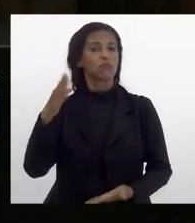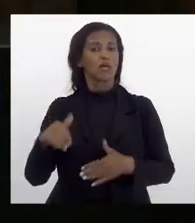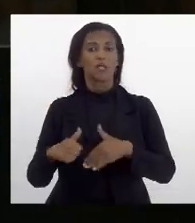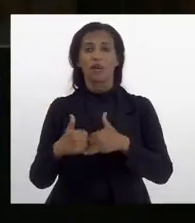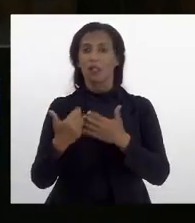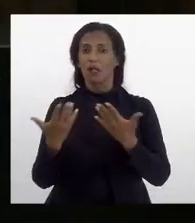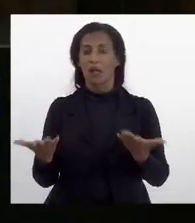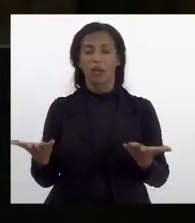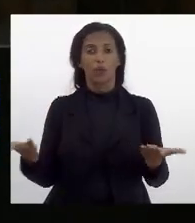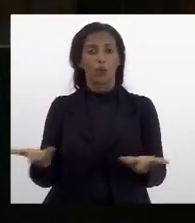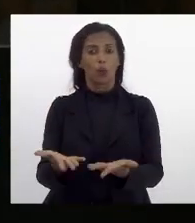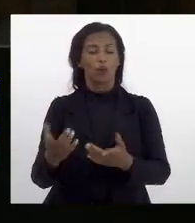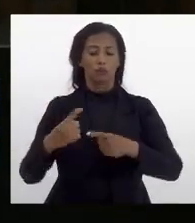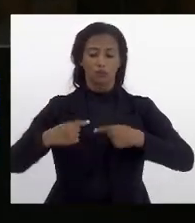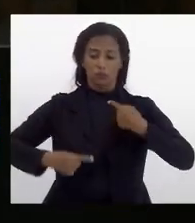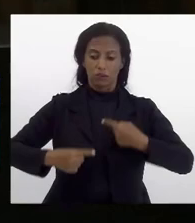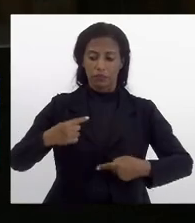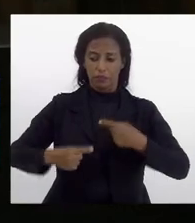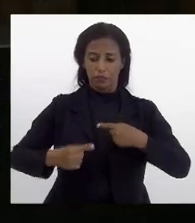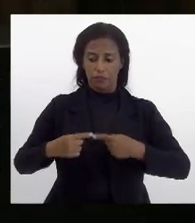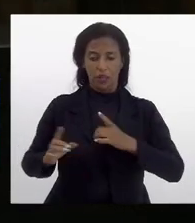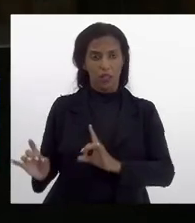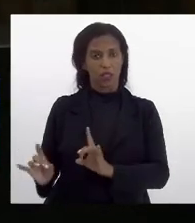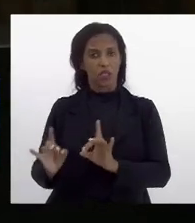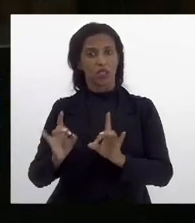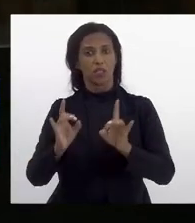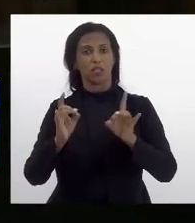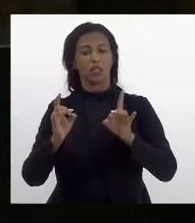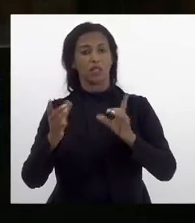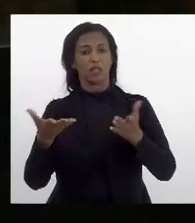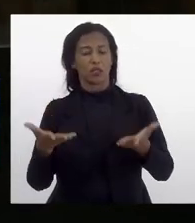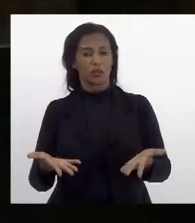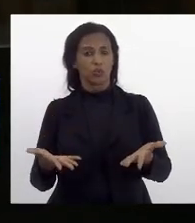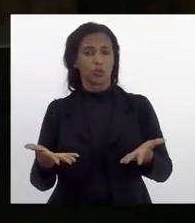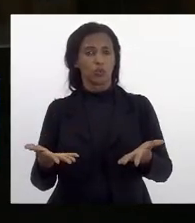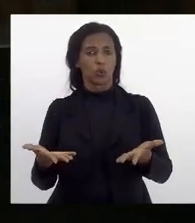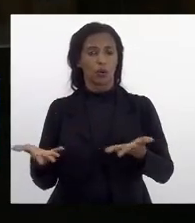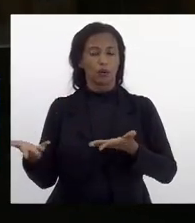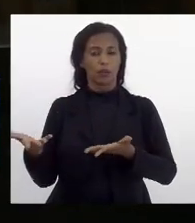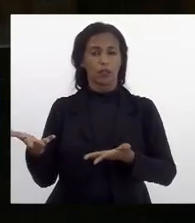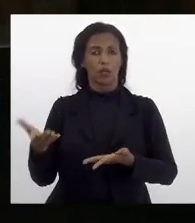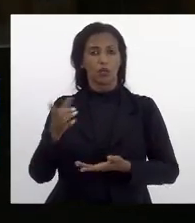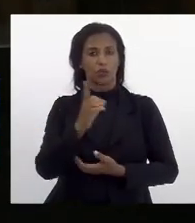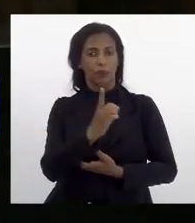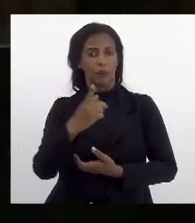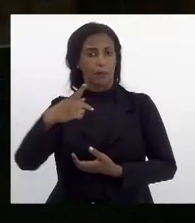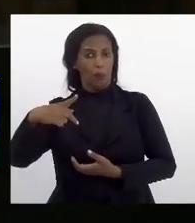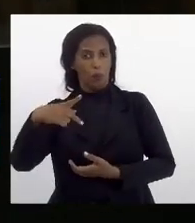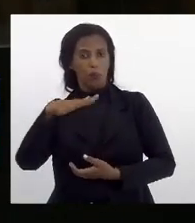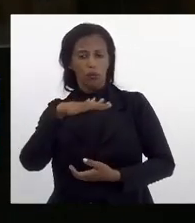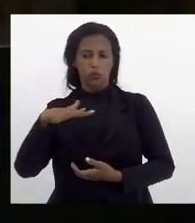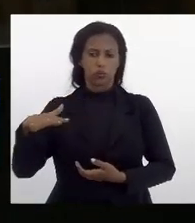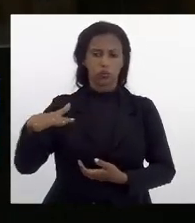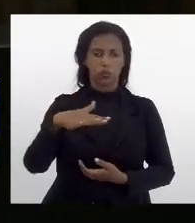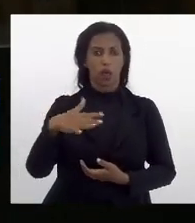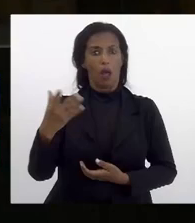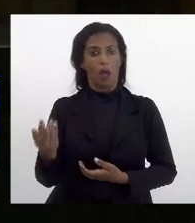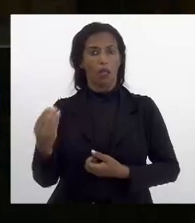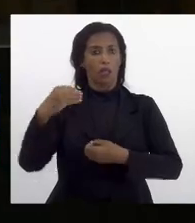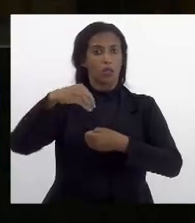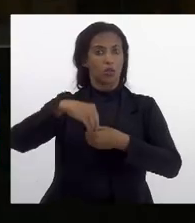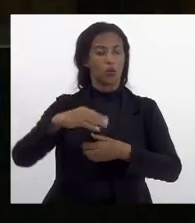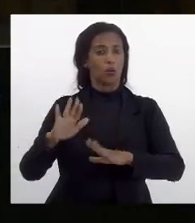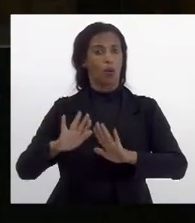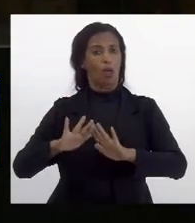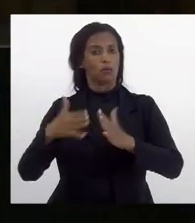claro quando fazemos o debate em especial sobre as repartições públicas e aí a gente inclui as